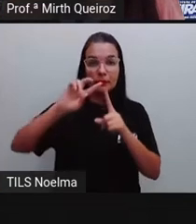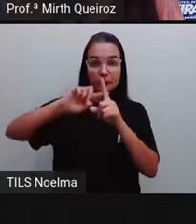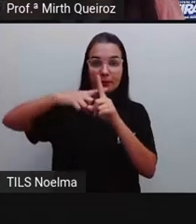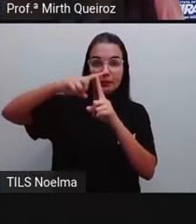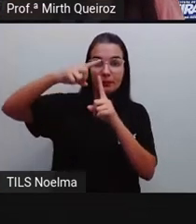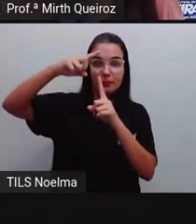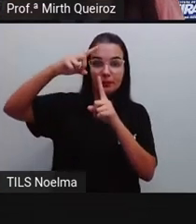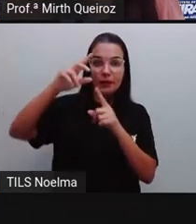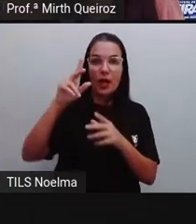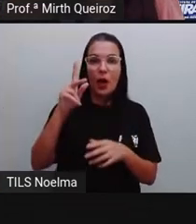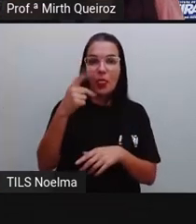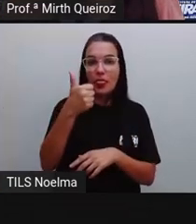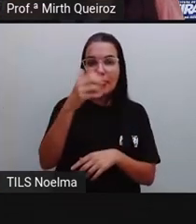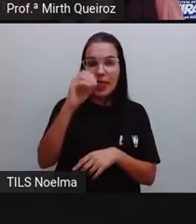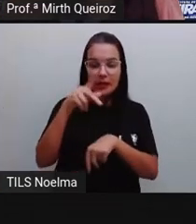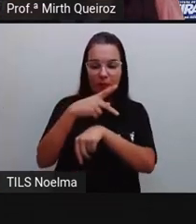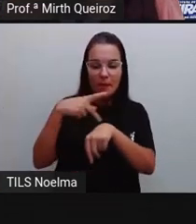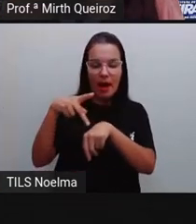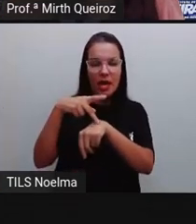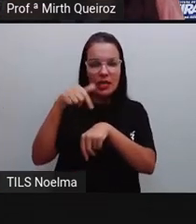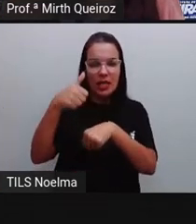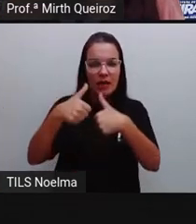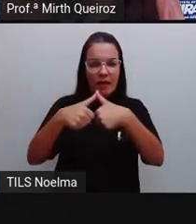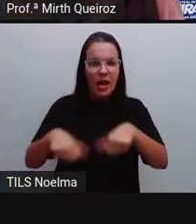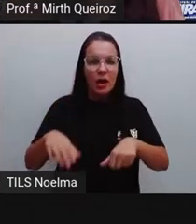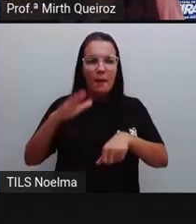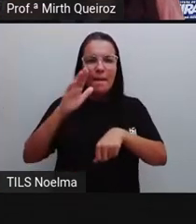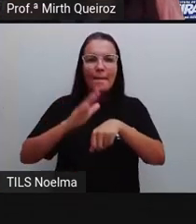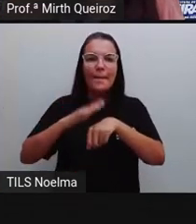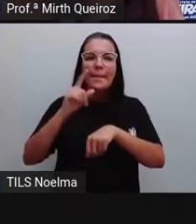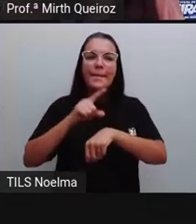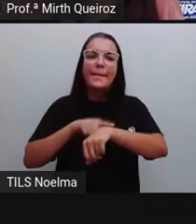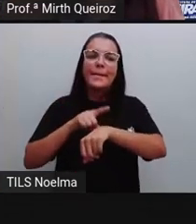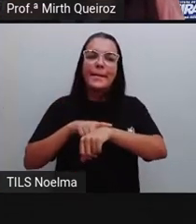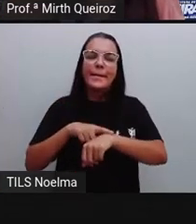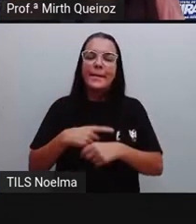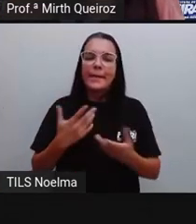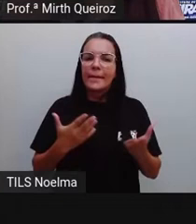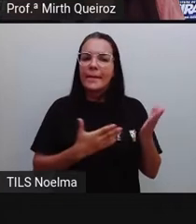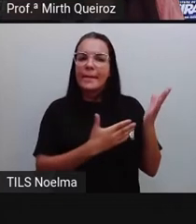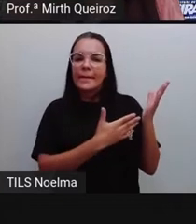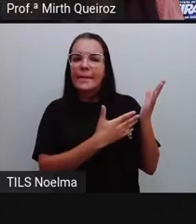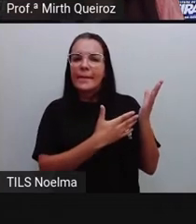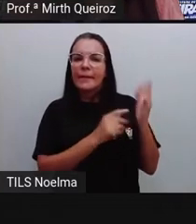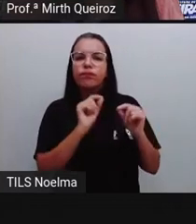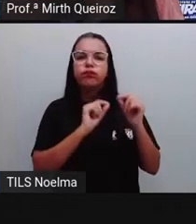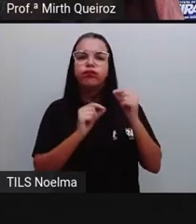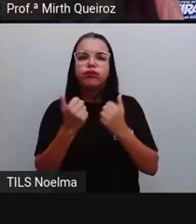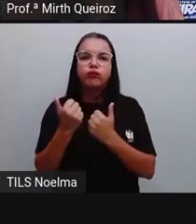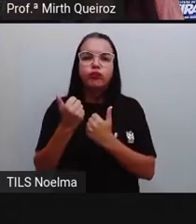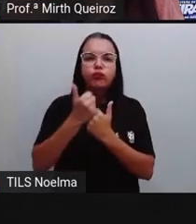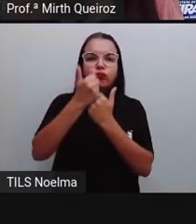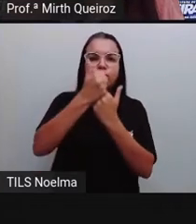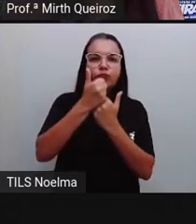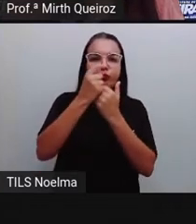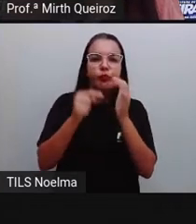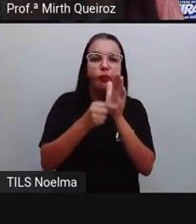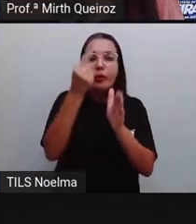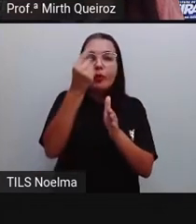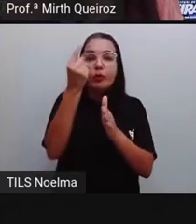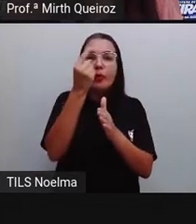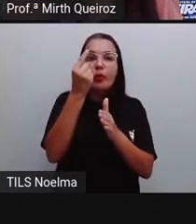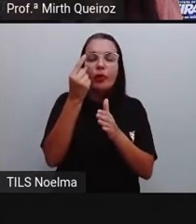em aplicativos. Vamos ver? Que país ocupa a primeira posição aí?